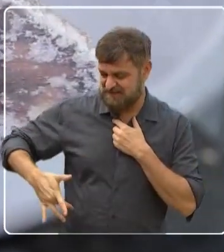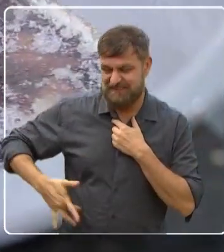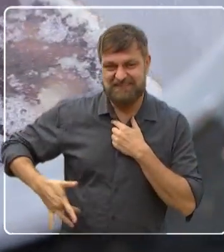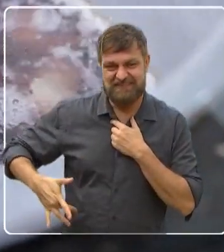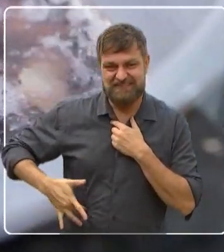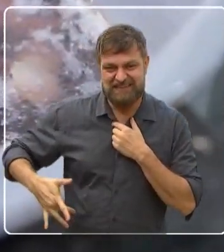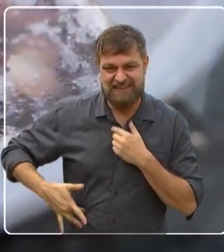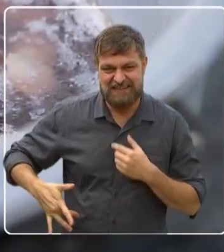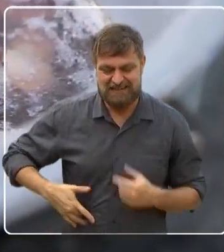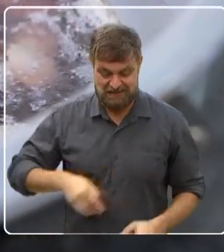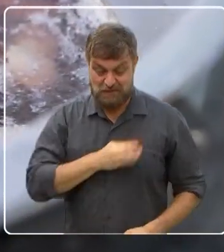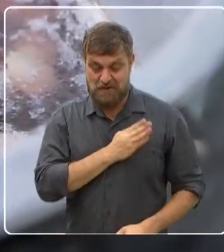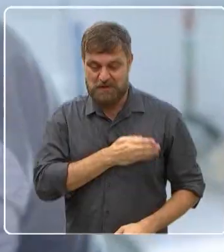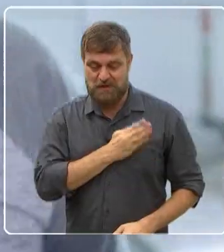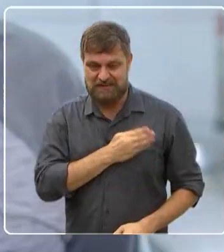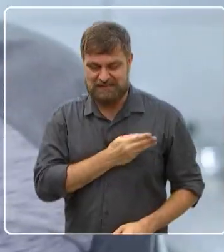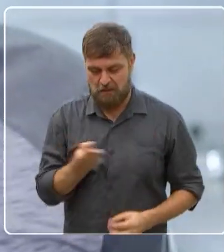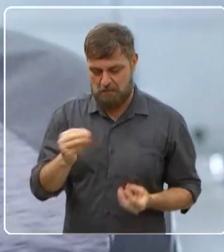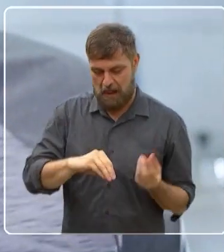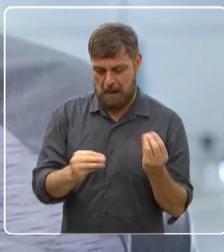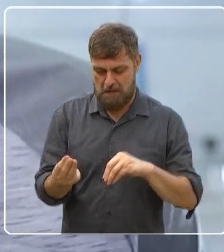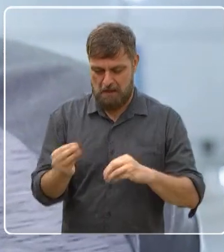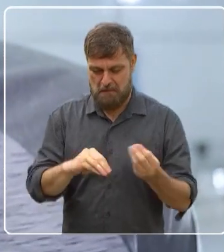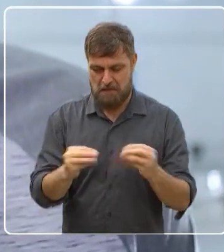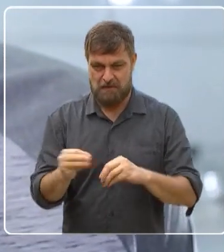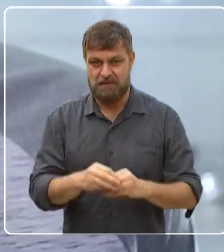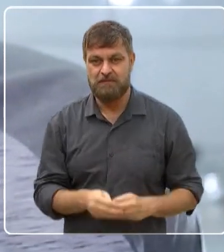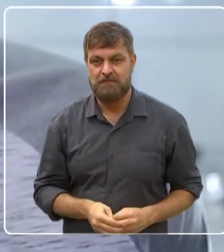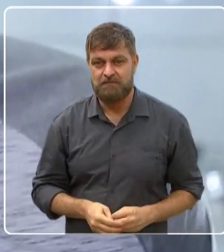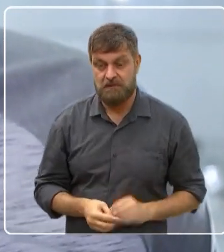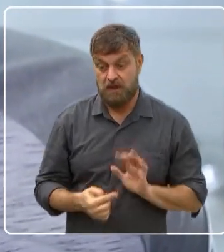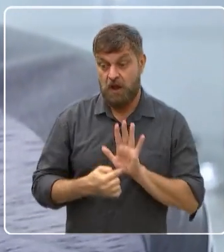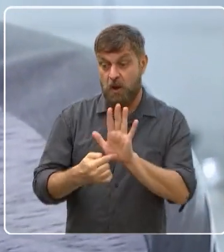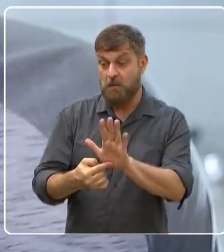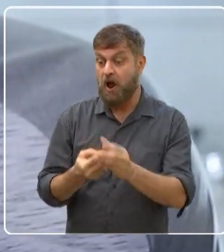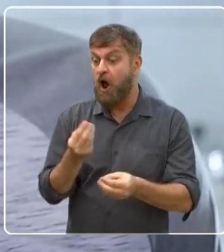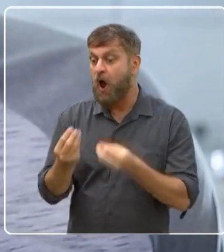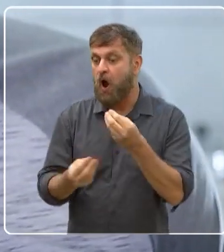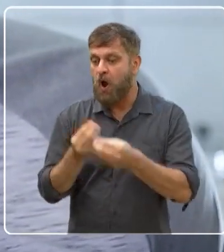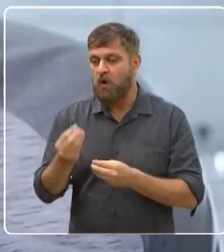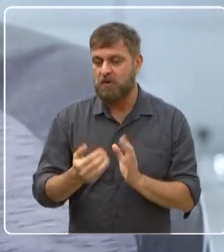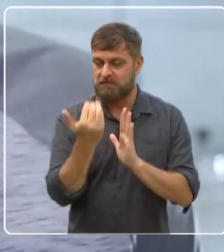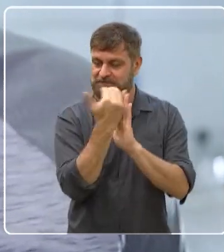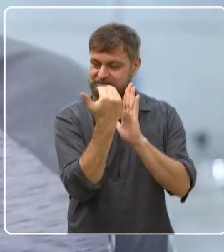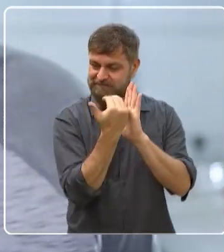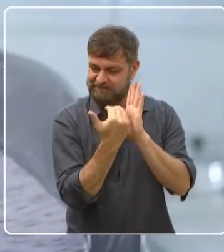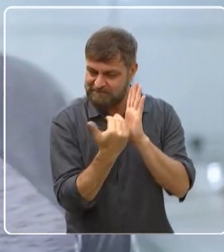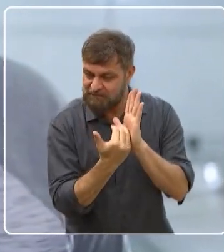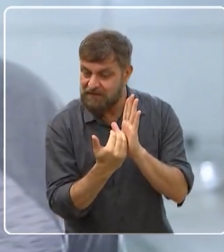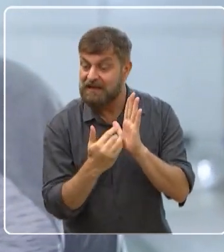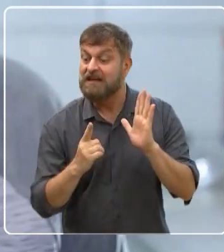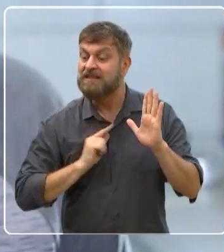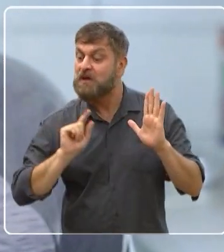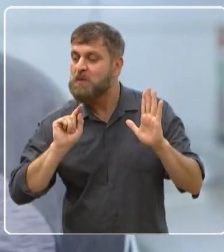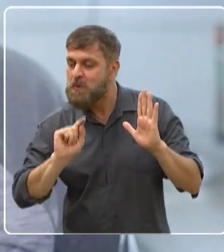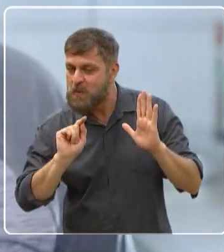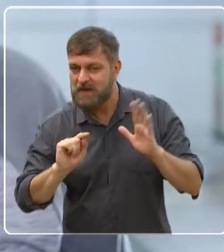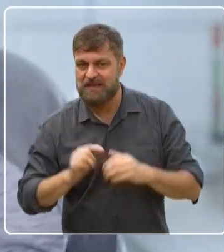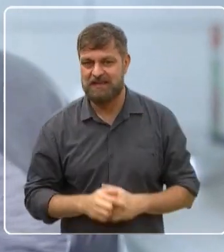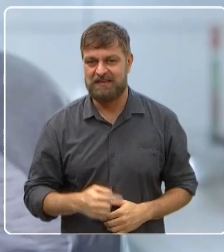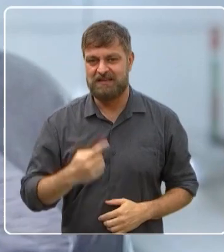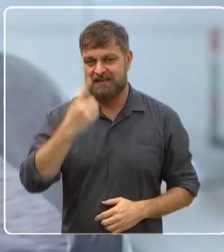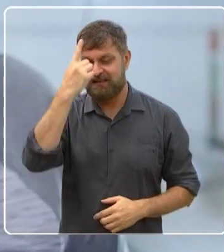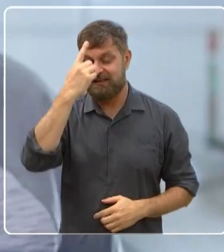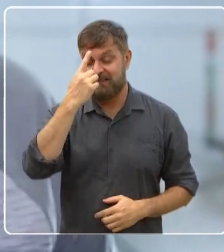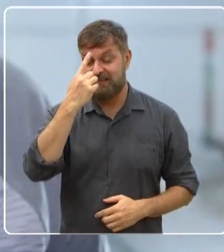coraçãozinho. Então a gente vai mostrar como que é, como que funciona essa receita, o vai na receita, porque eu